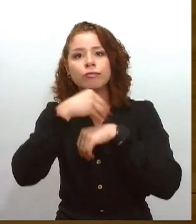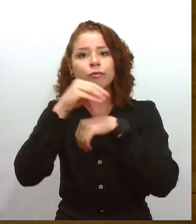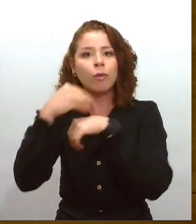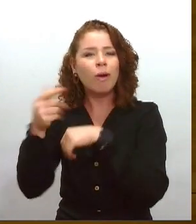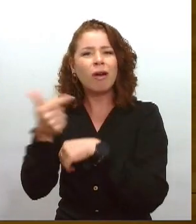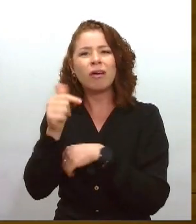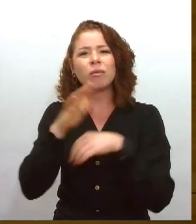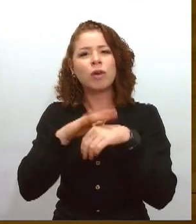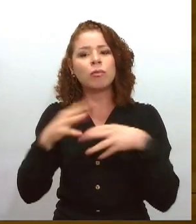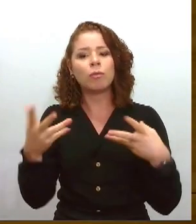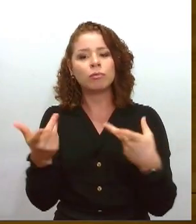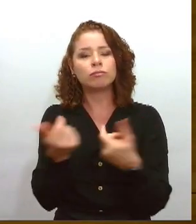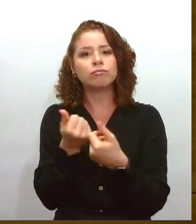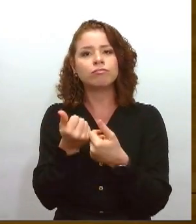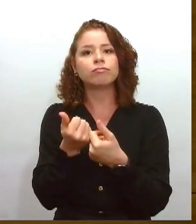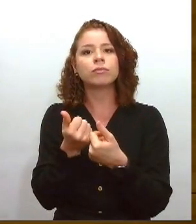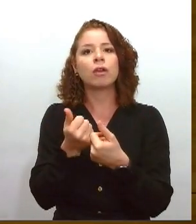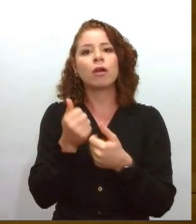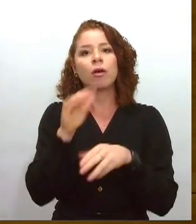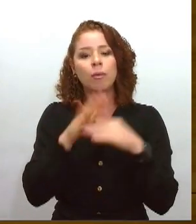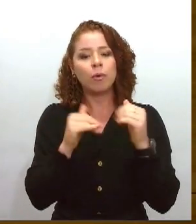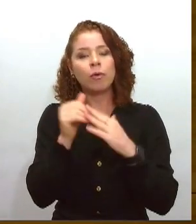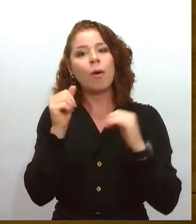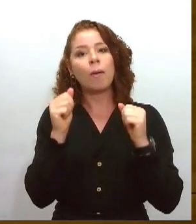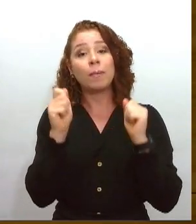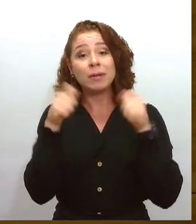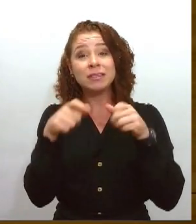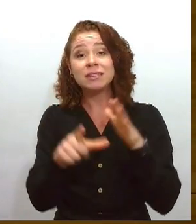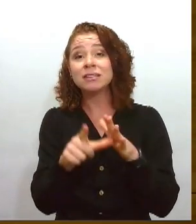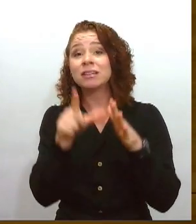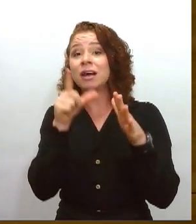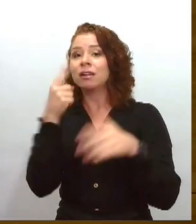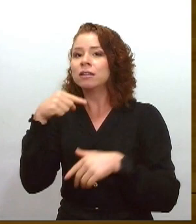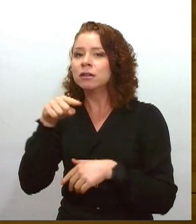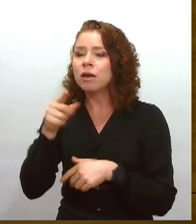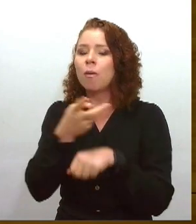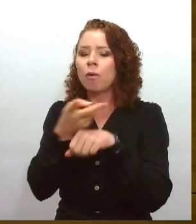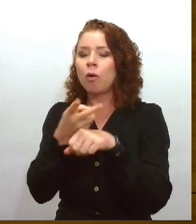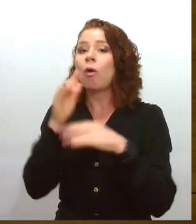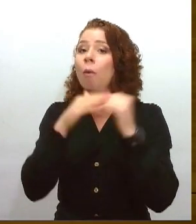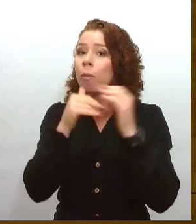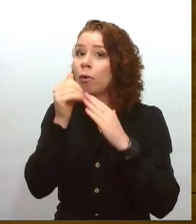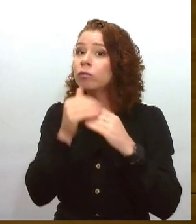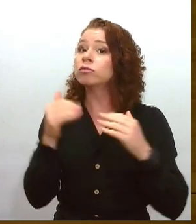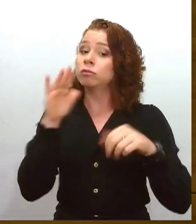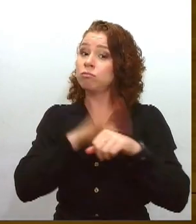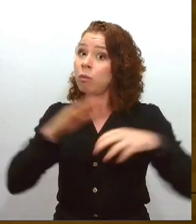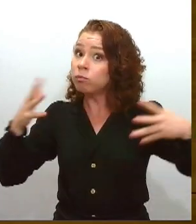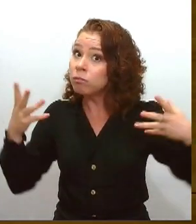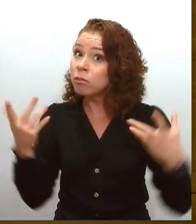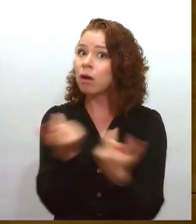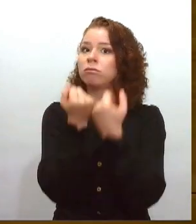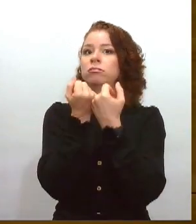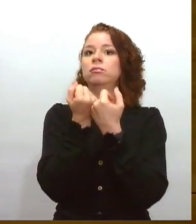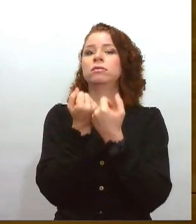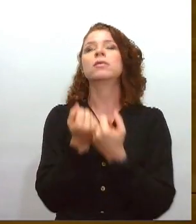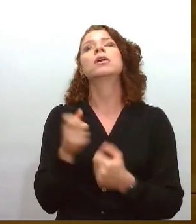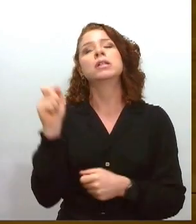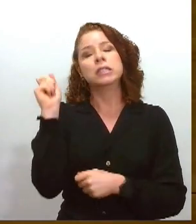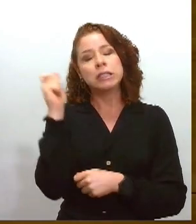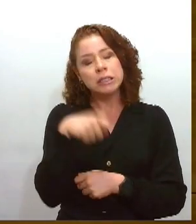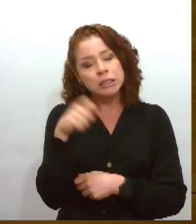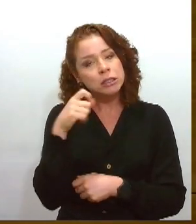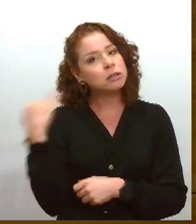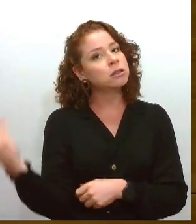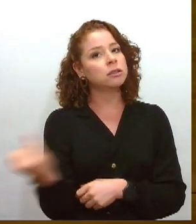importante fazer as consultas de rotina, buscar um profissional da área. Sim, outra coisa importantíssima que